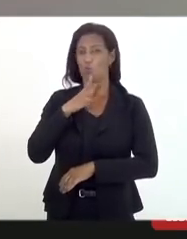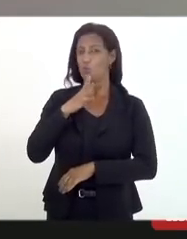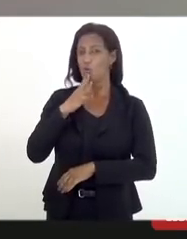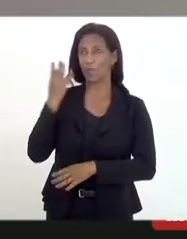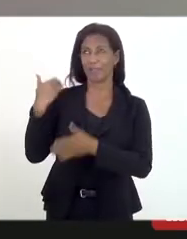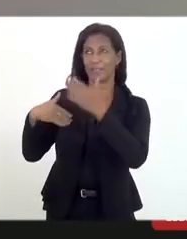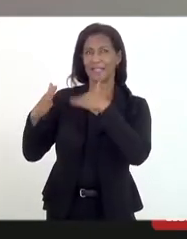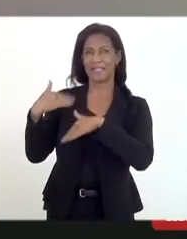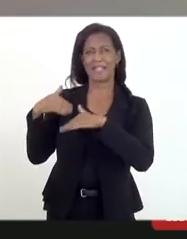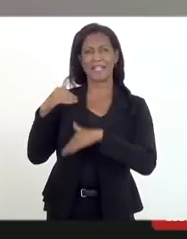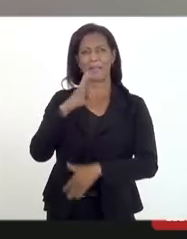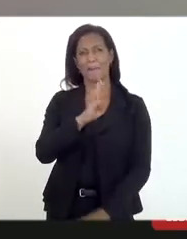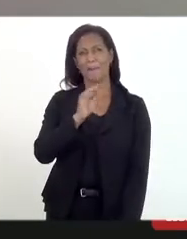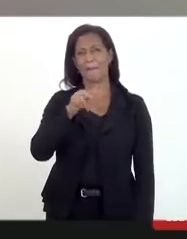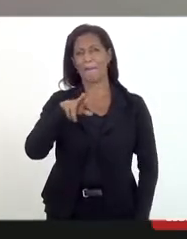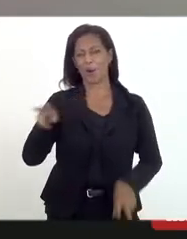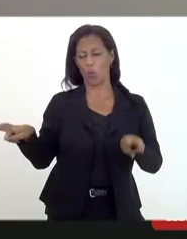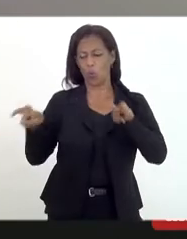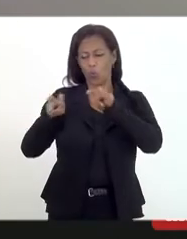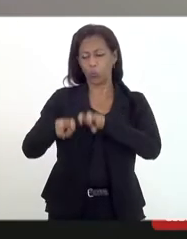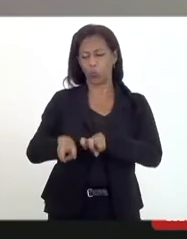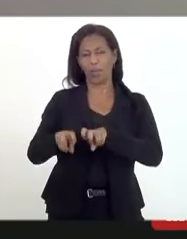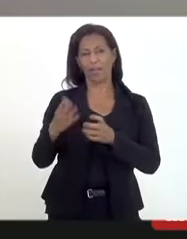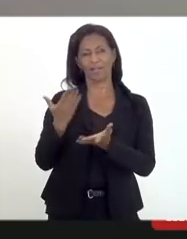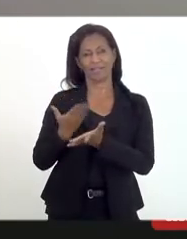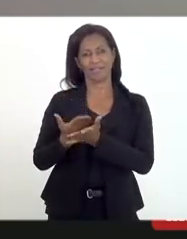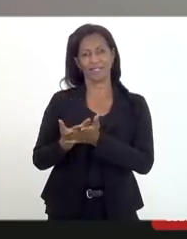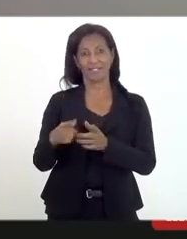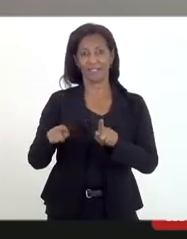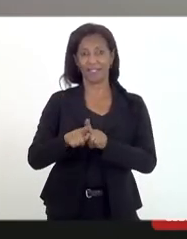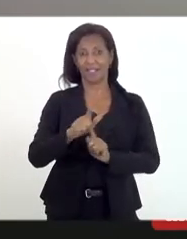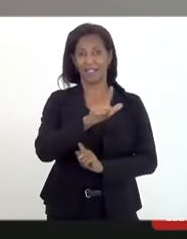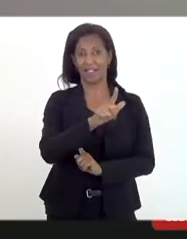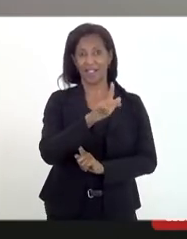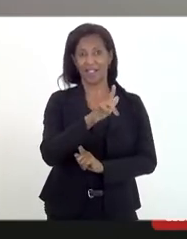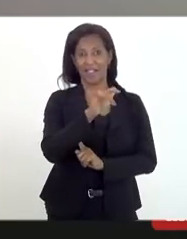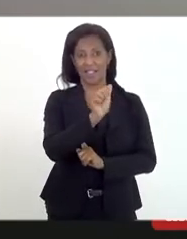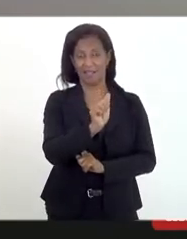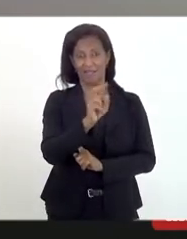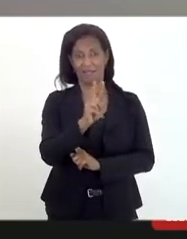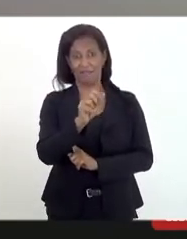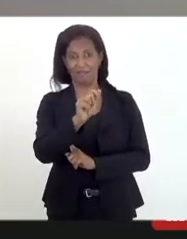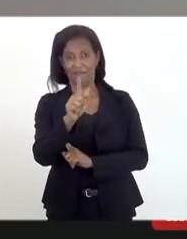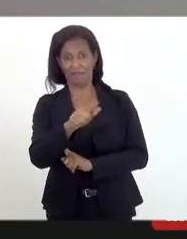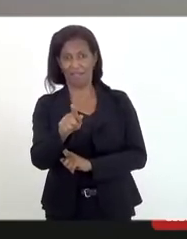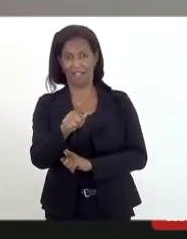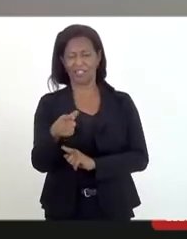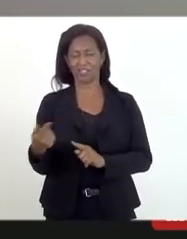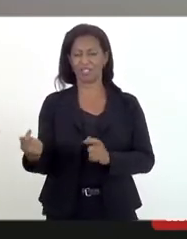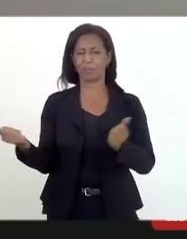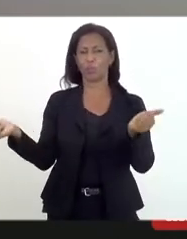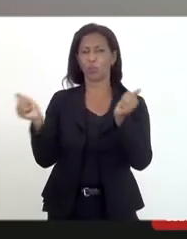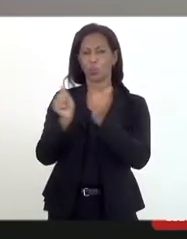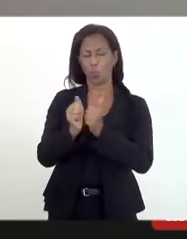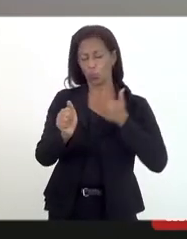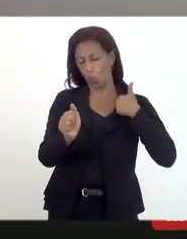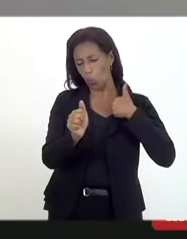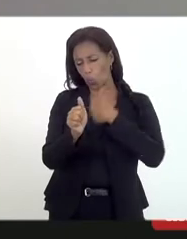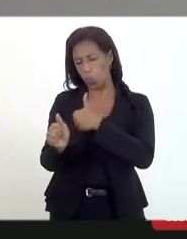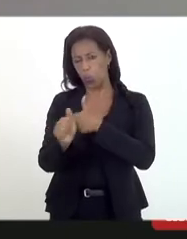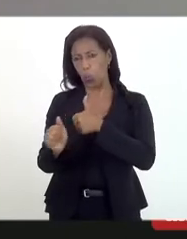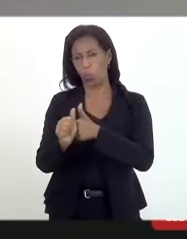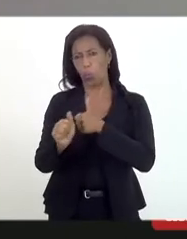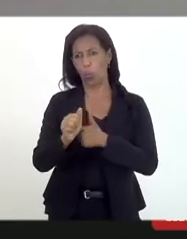bancos escolares. A doutora Lívia Vaz integrou comigo esse GT de enfrentamento no